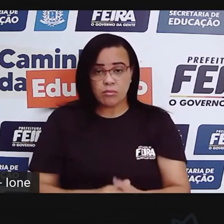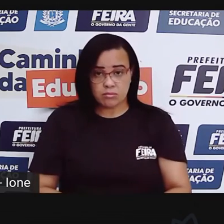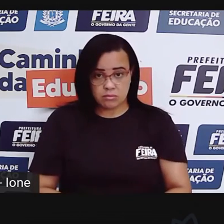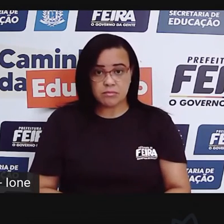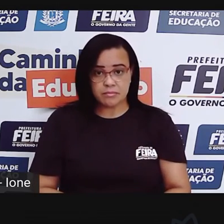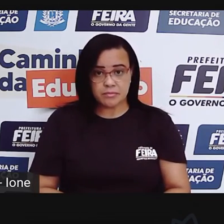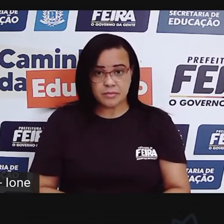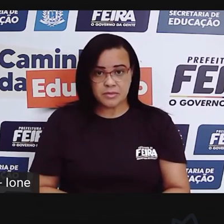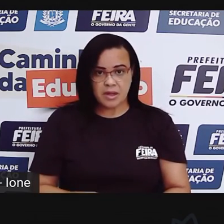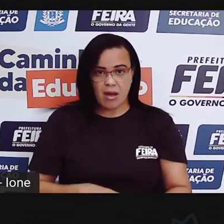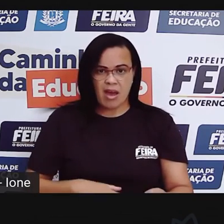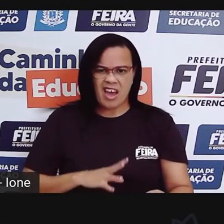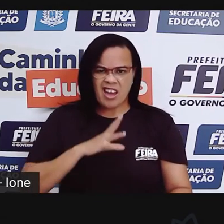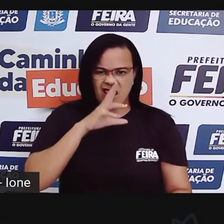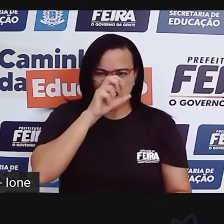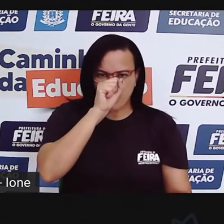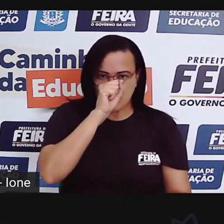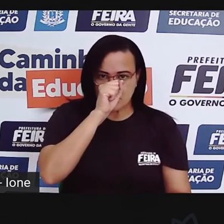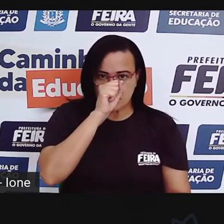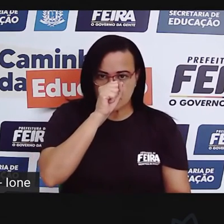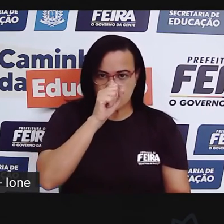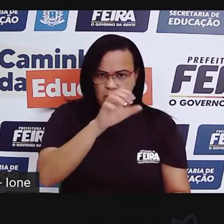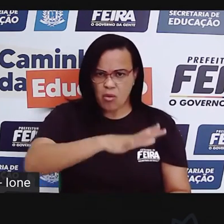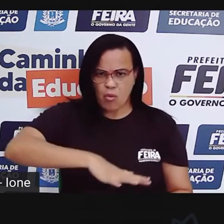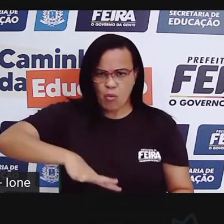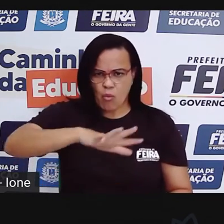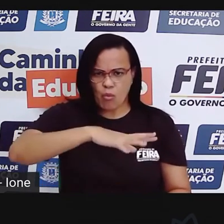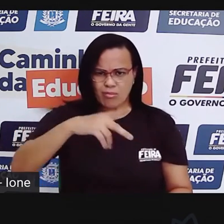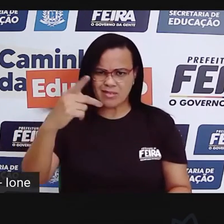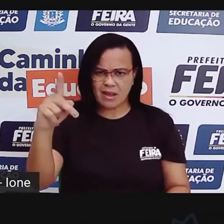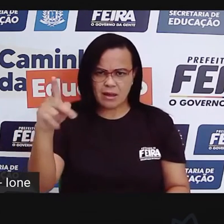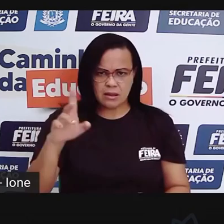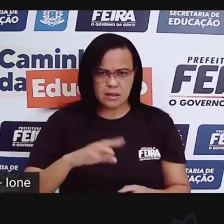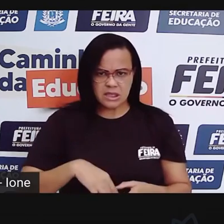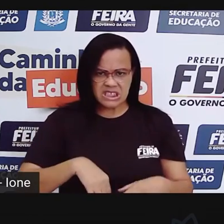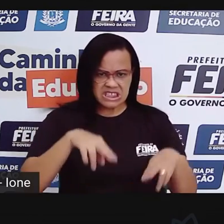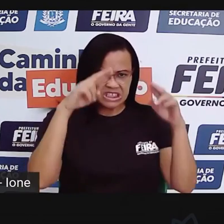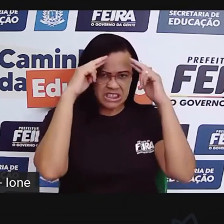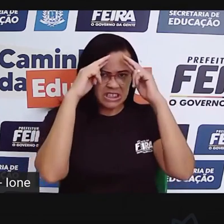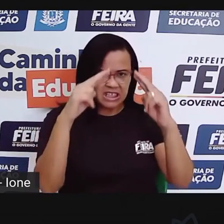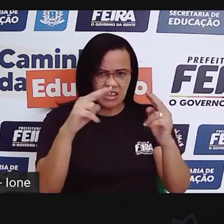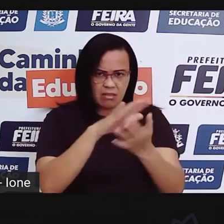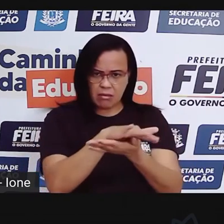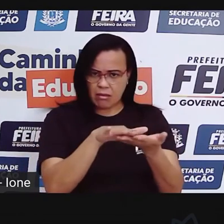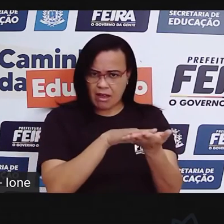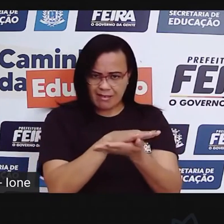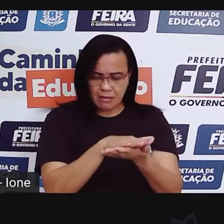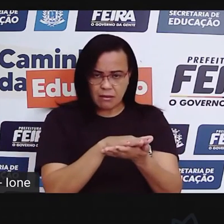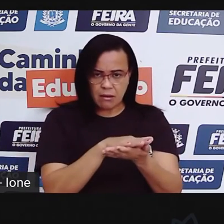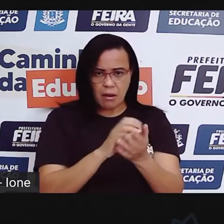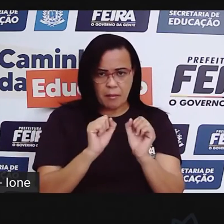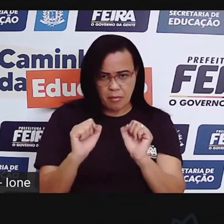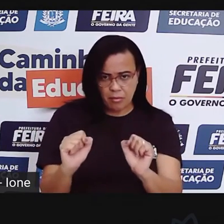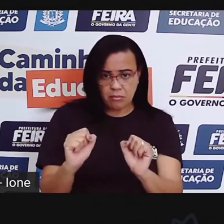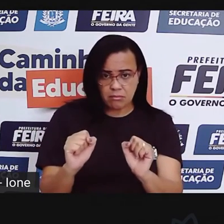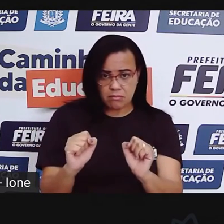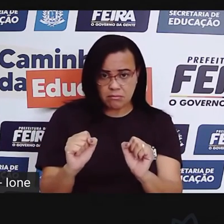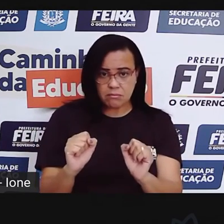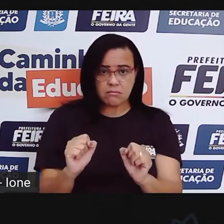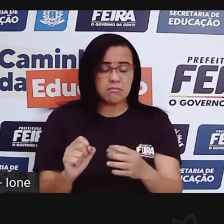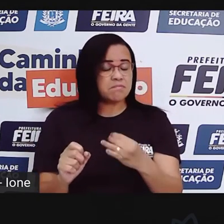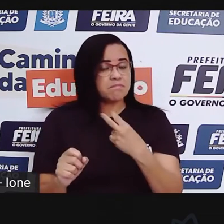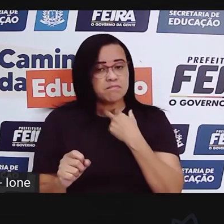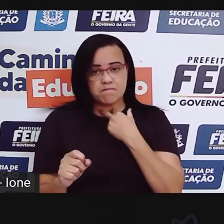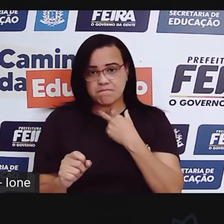exemplo, invadir o espaço do outro, desrespeitar o outro, né? Então, eu preciso ser respeitado, o outro